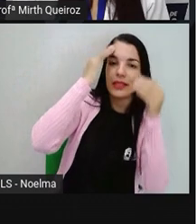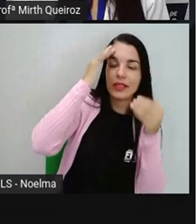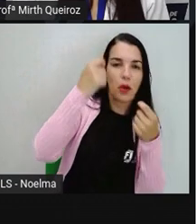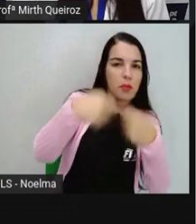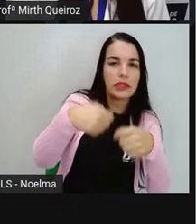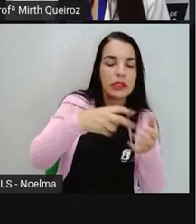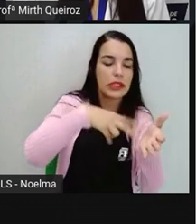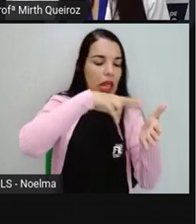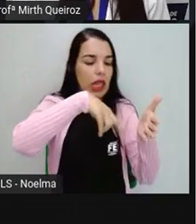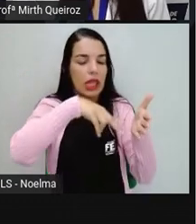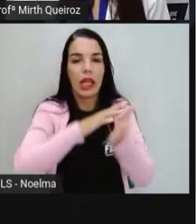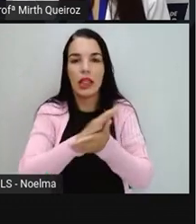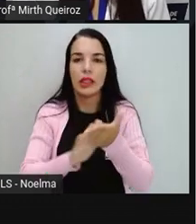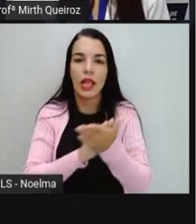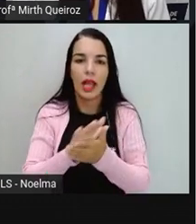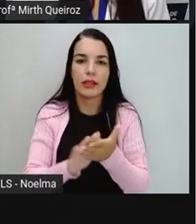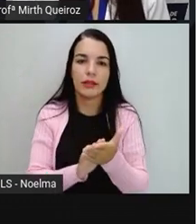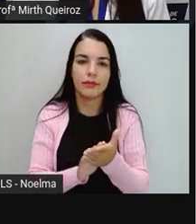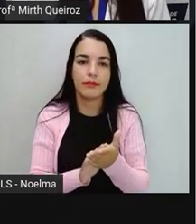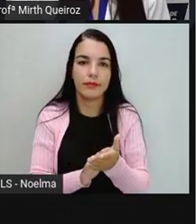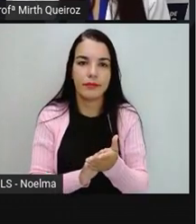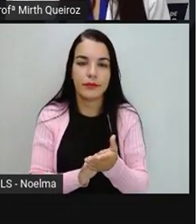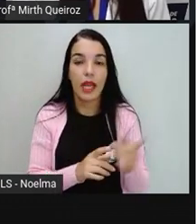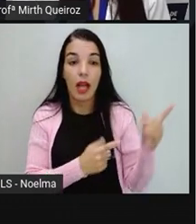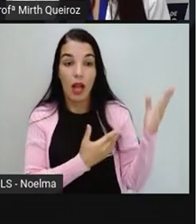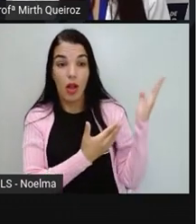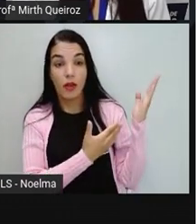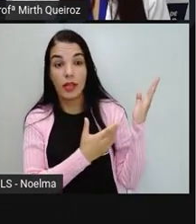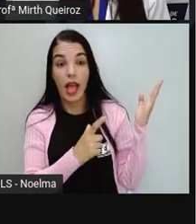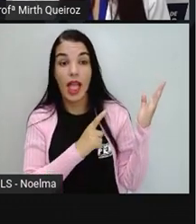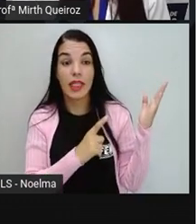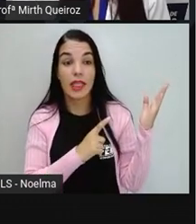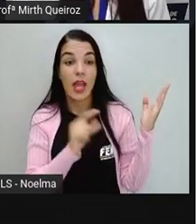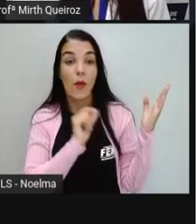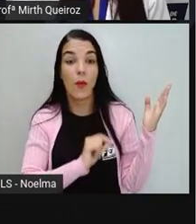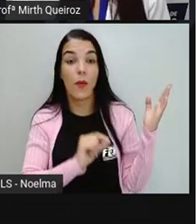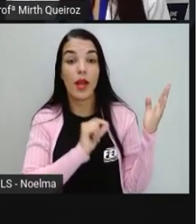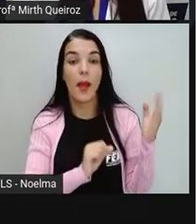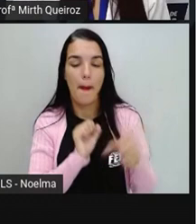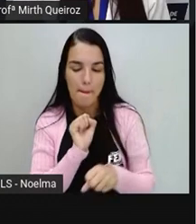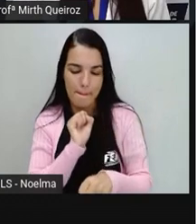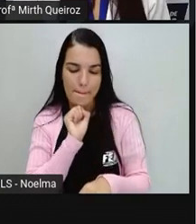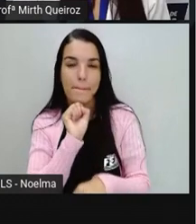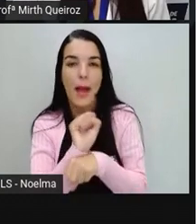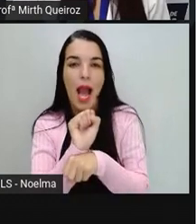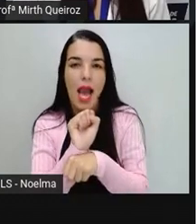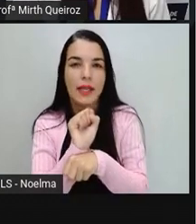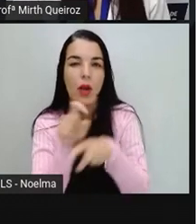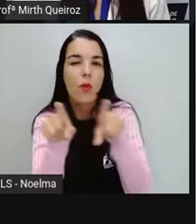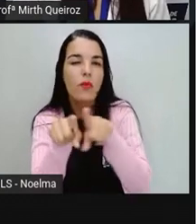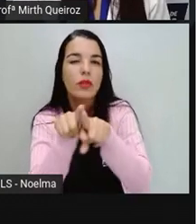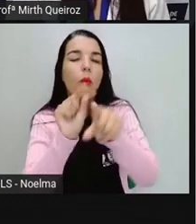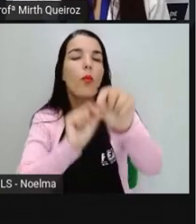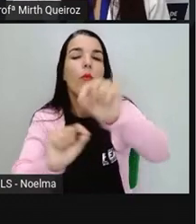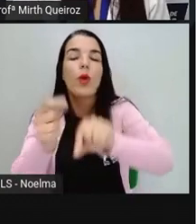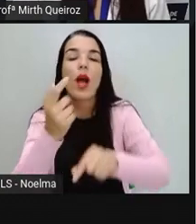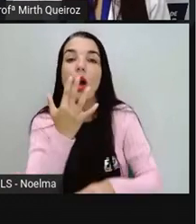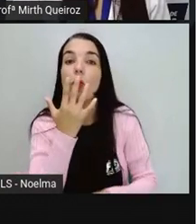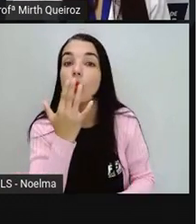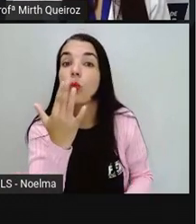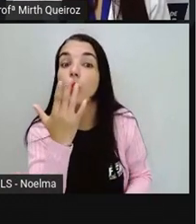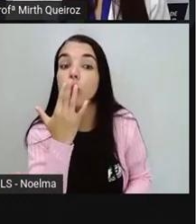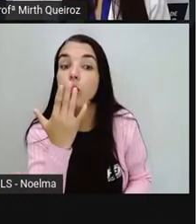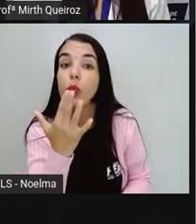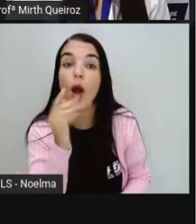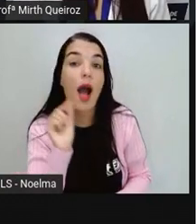a escrita, né? Tudo bem que nós utilizamos também a cor. A gente poderia colocar como mista,